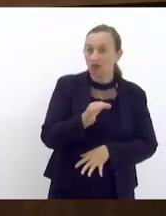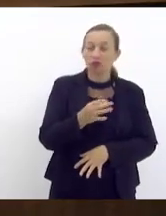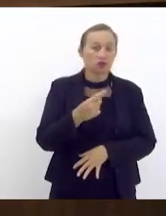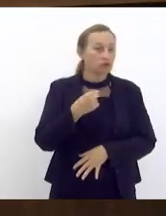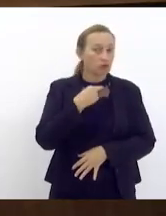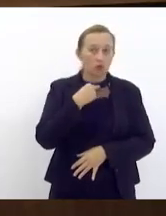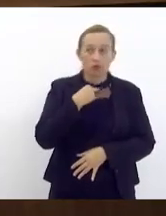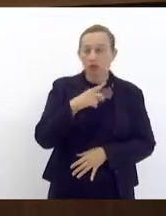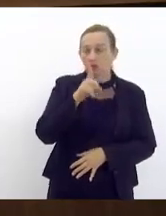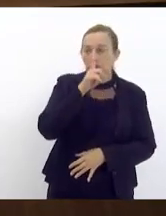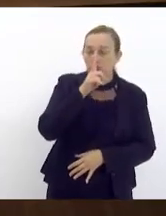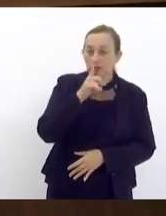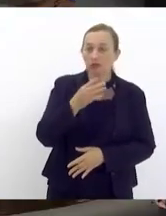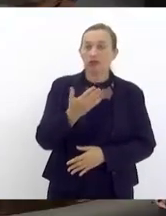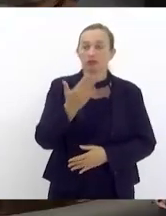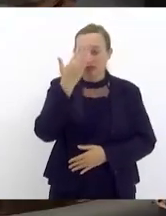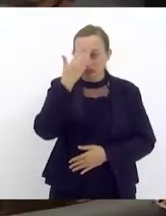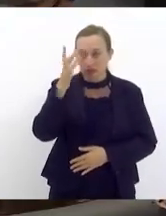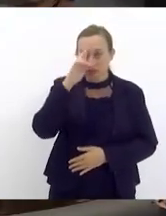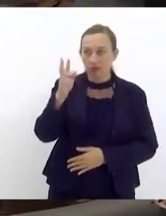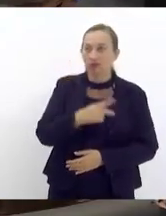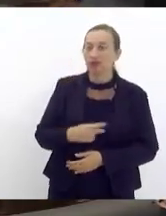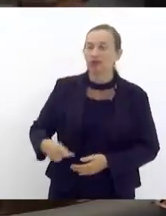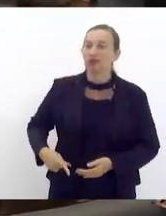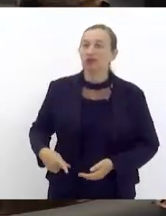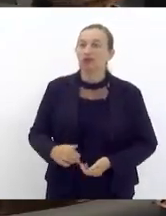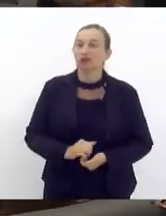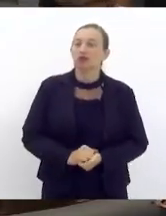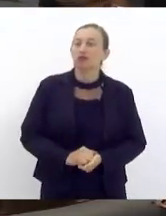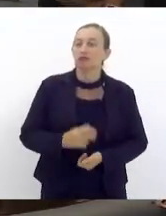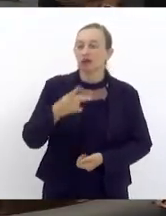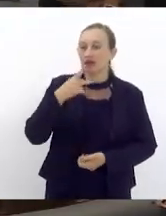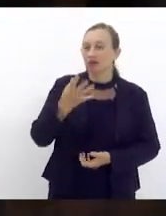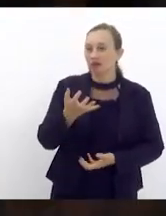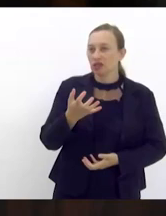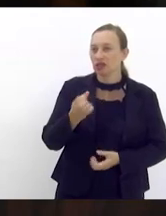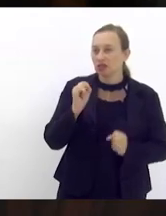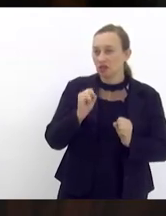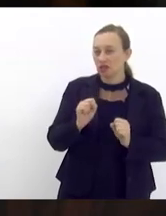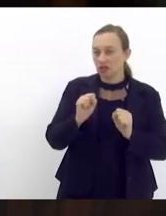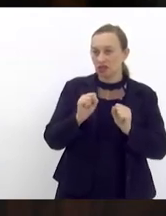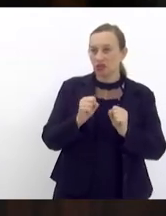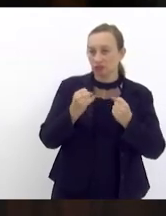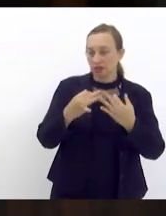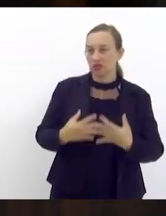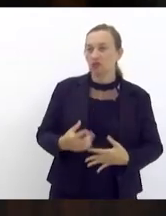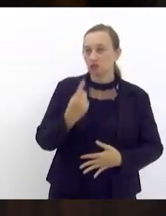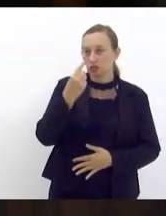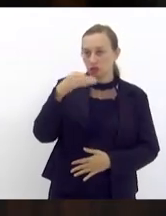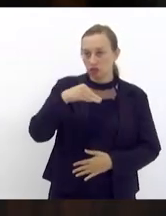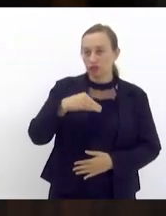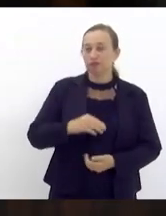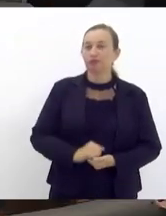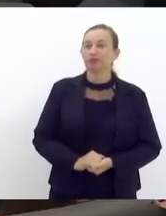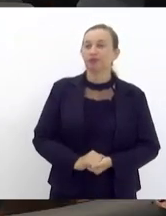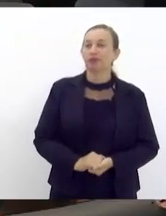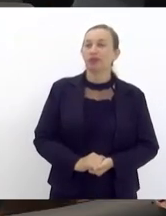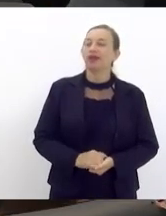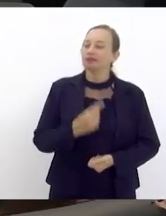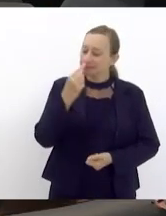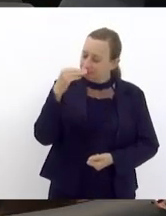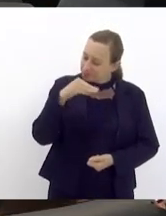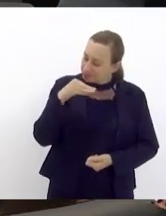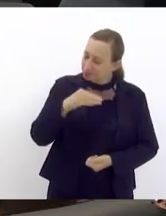que peço a vossa excelência obrigado presidente foi citada queria só um esclarecimento de um minutinho um